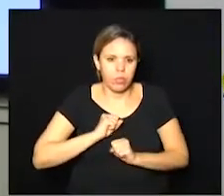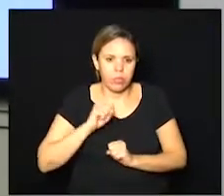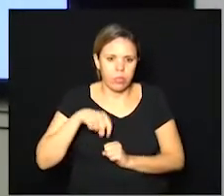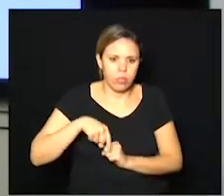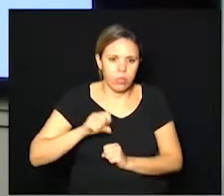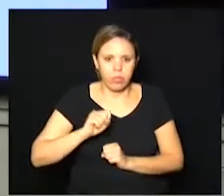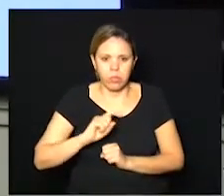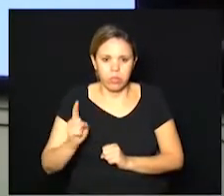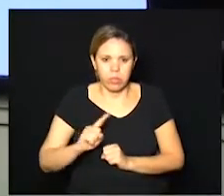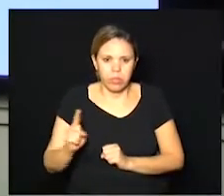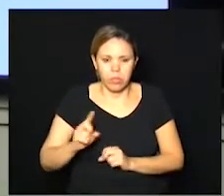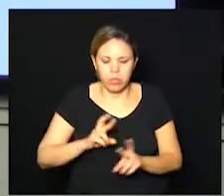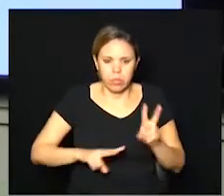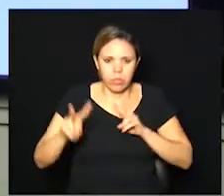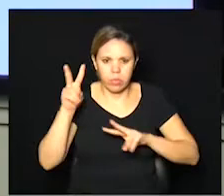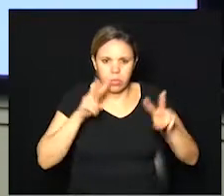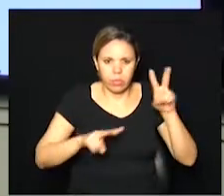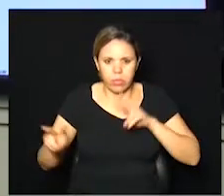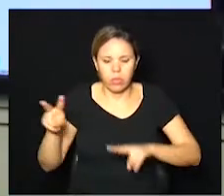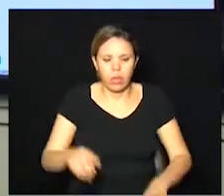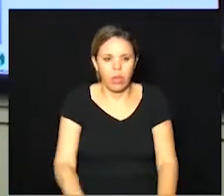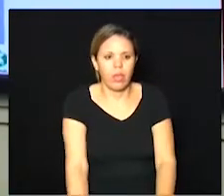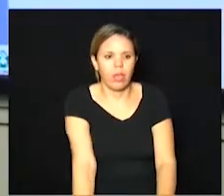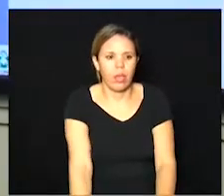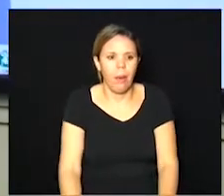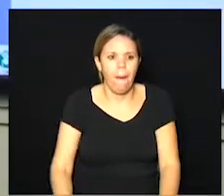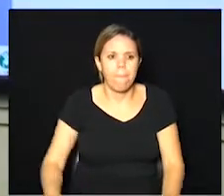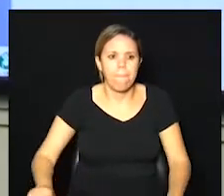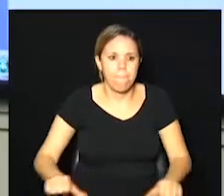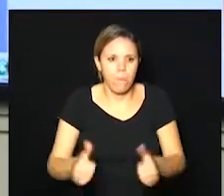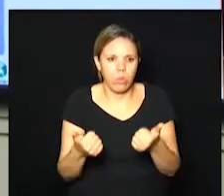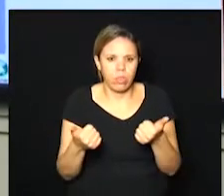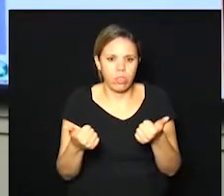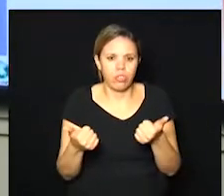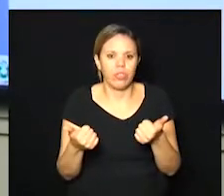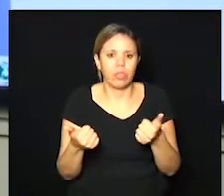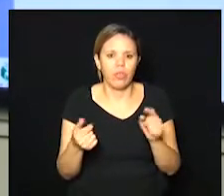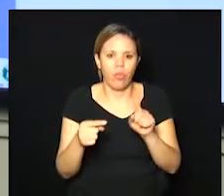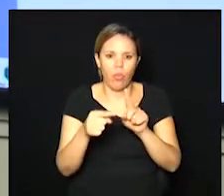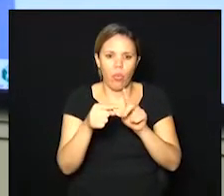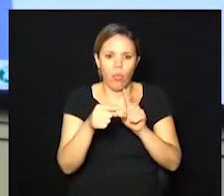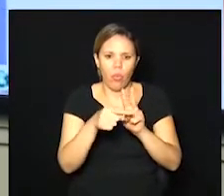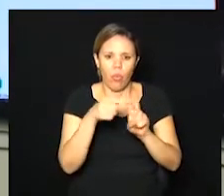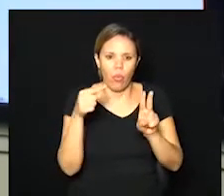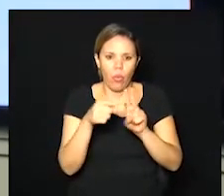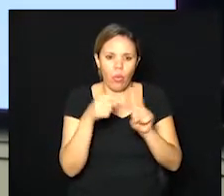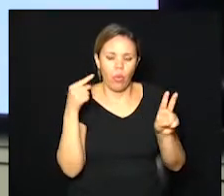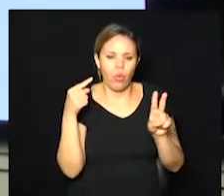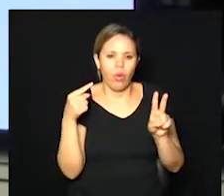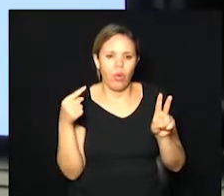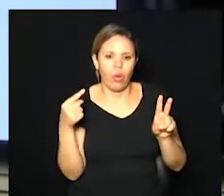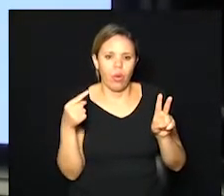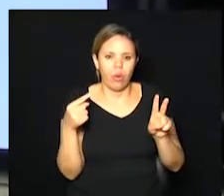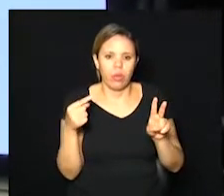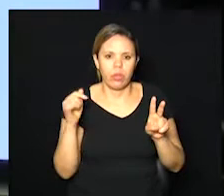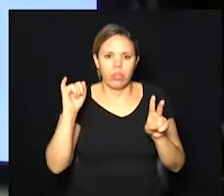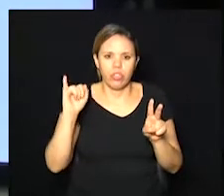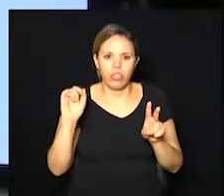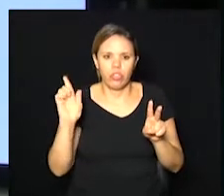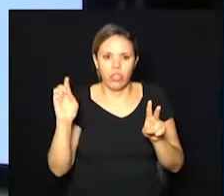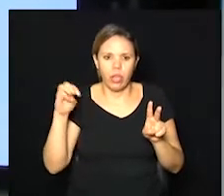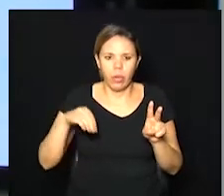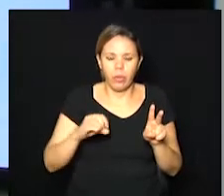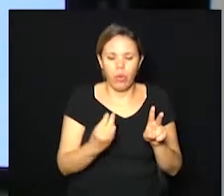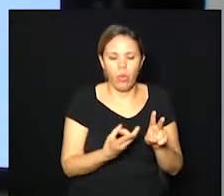visual, se cria uma banda quando é positivo, cria uma banda em cima do IgM ou do IgG e essa